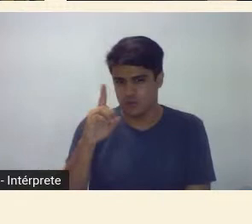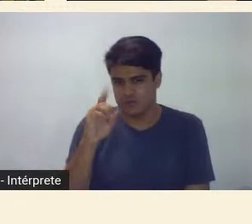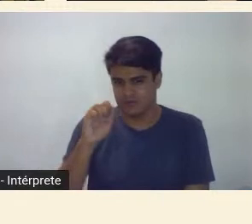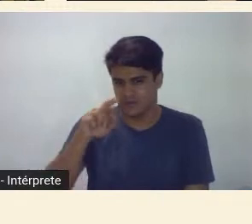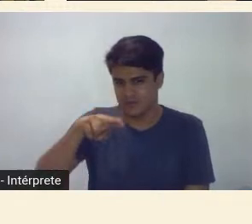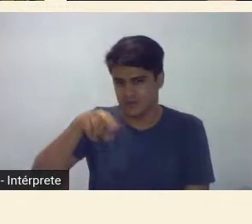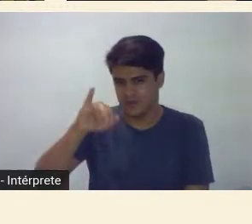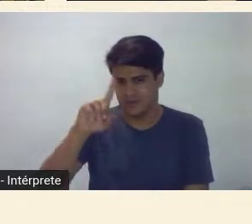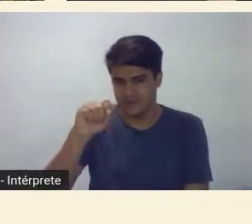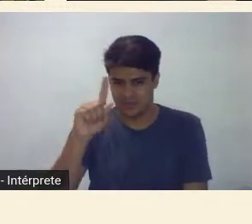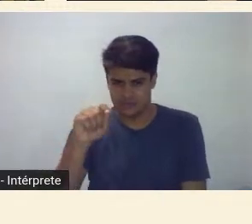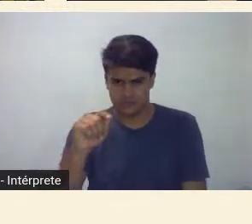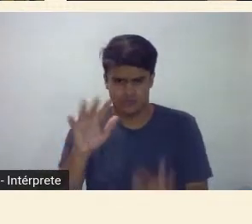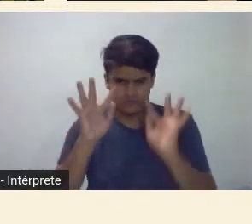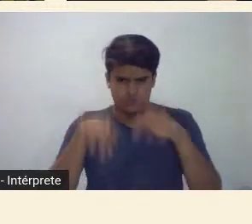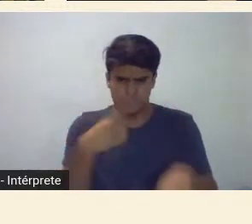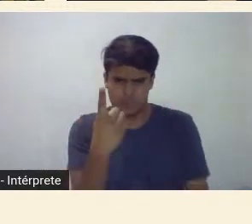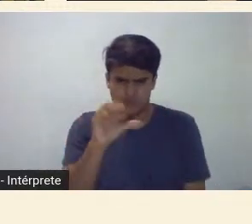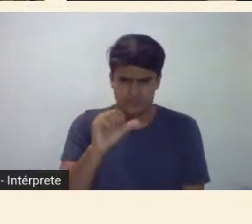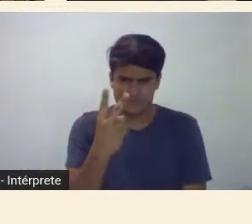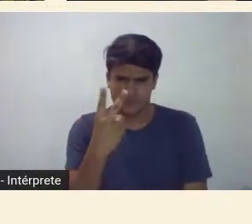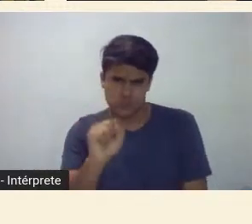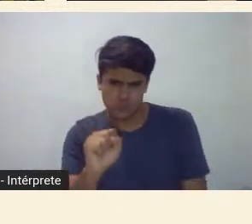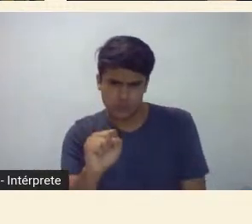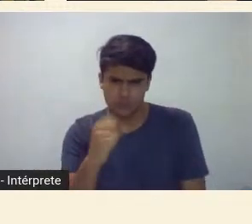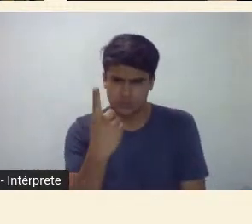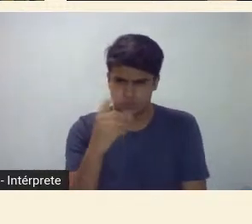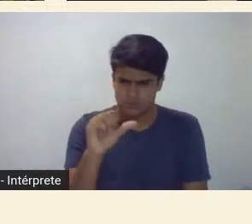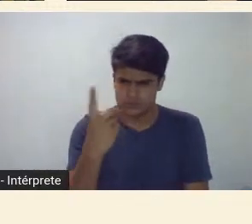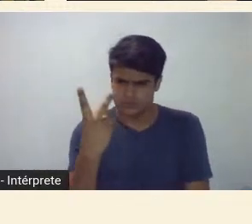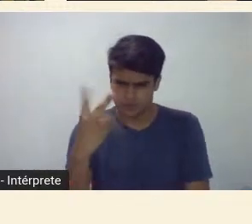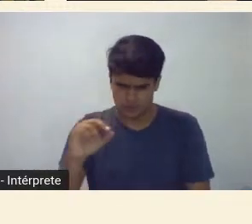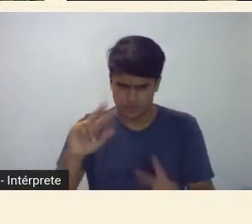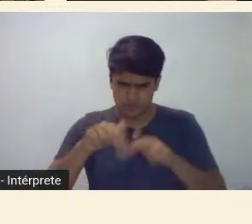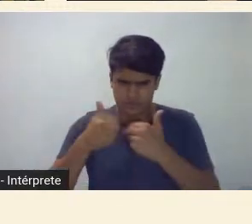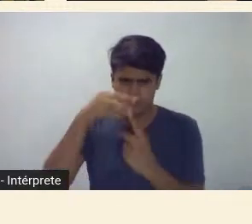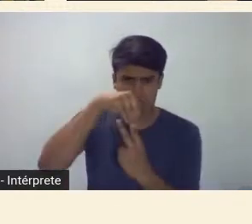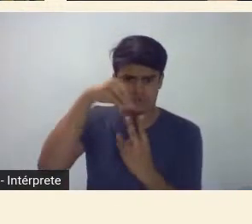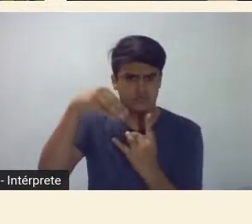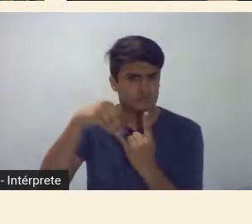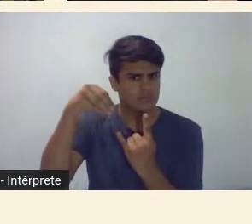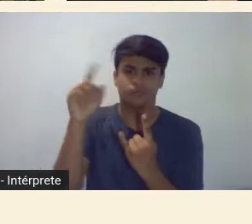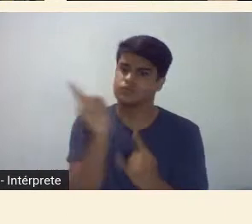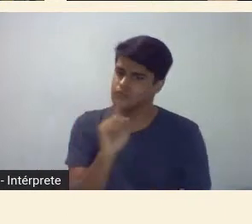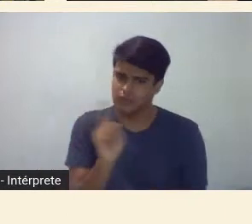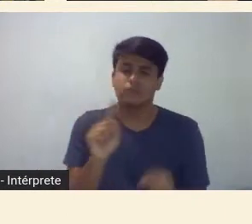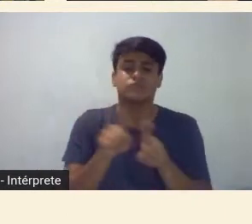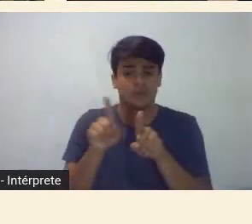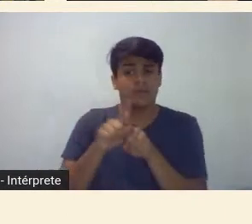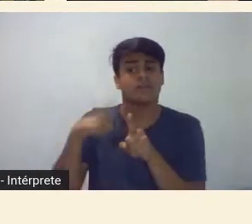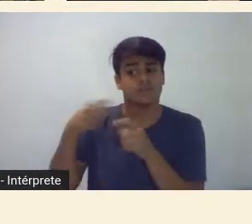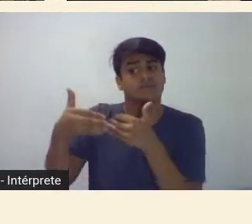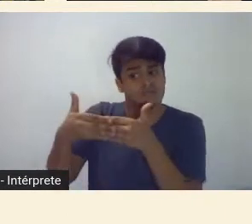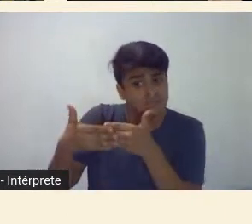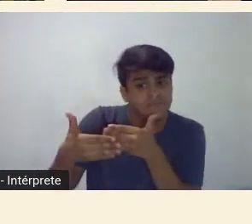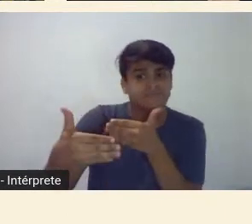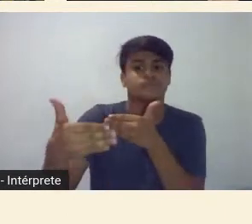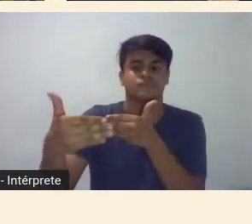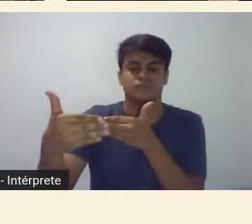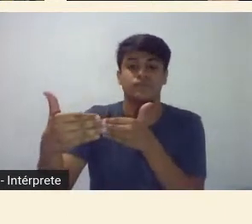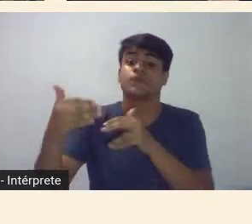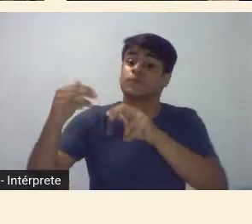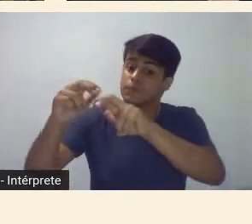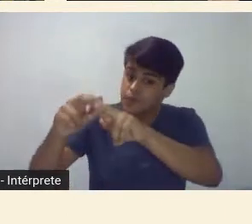em 28 ou em 29 com a tropofagia mas tem um prolongamento de índole social em função